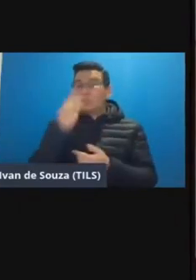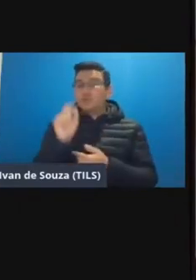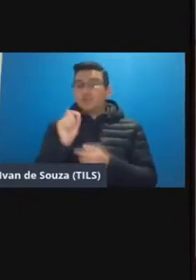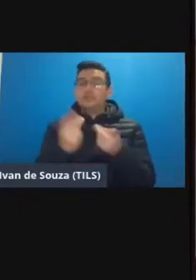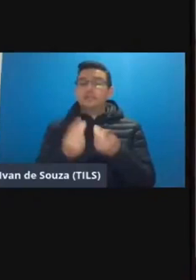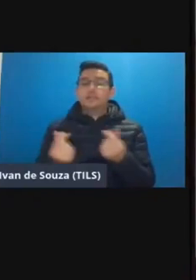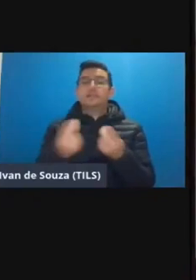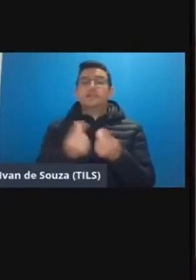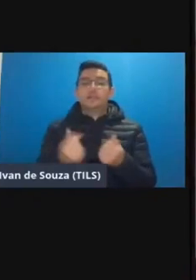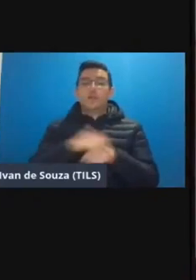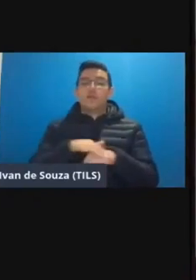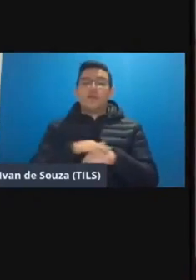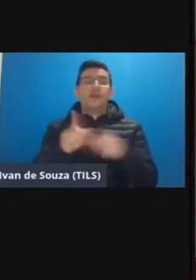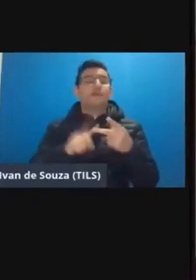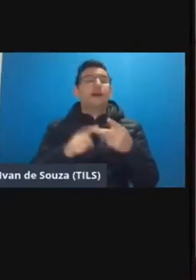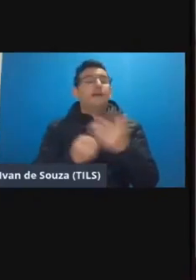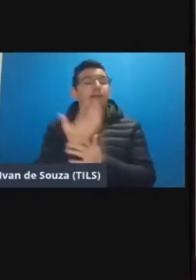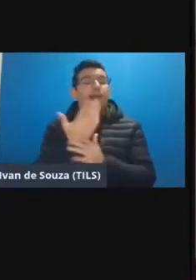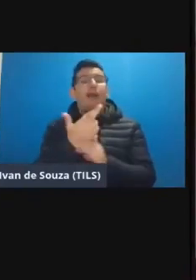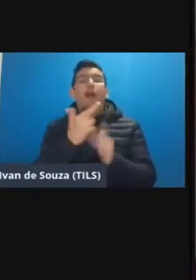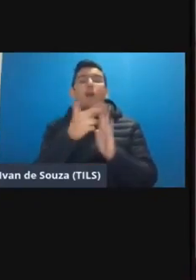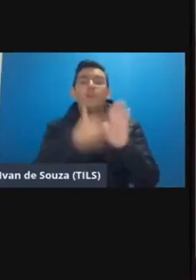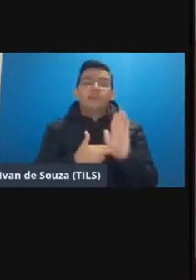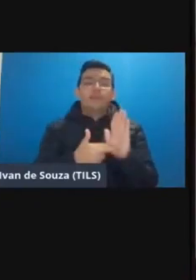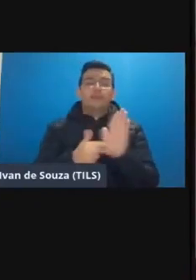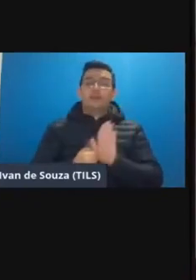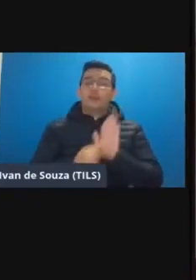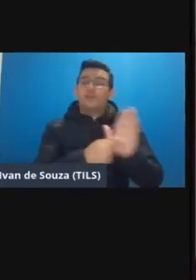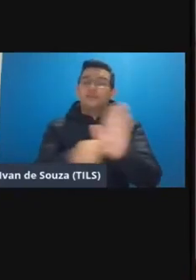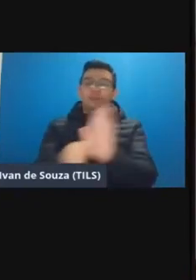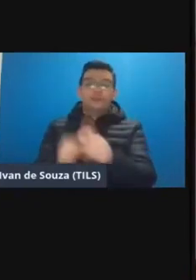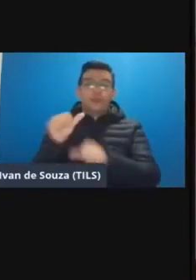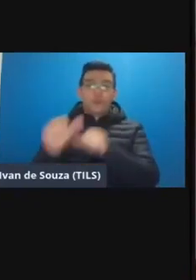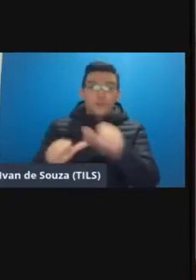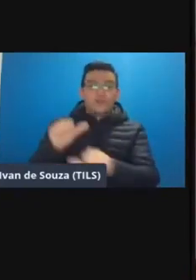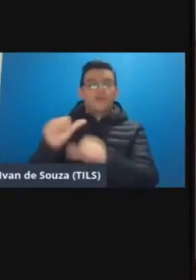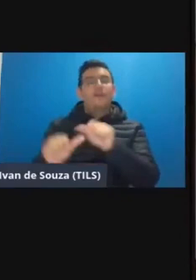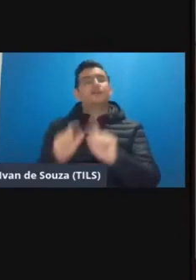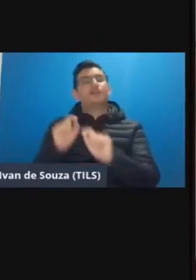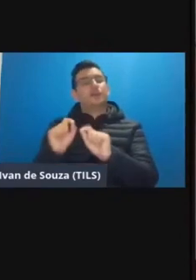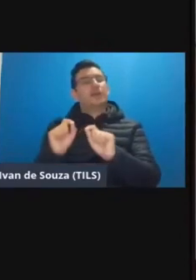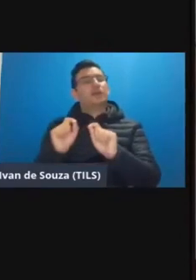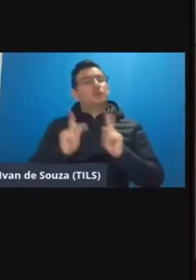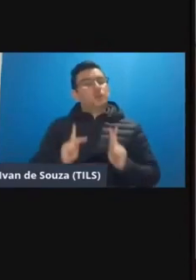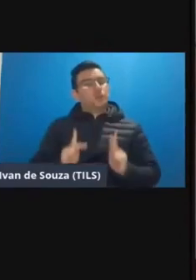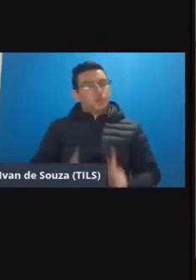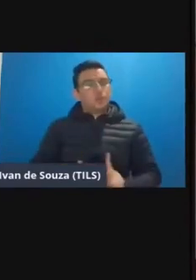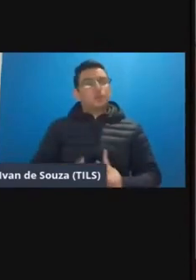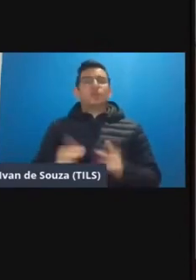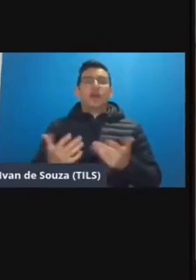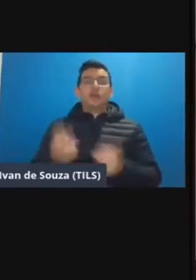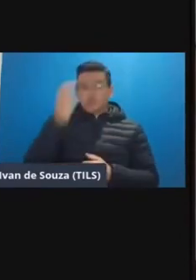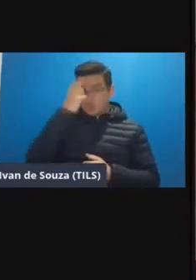sensibilização criar roteiros e mostrando que é uma mudança de posicionamento e de